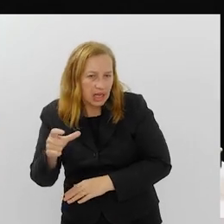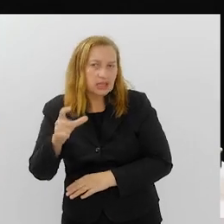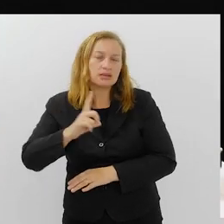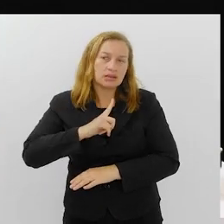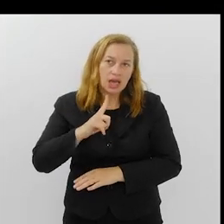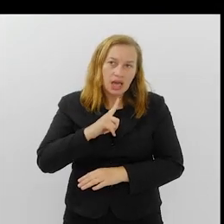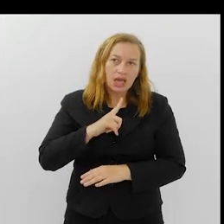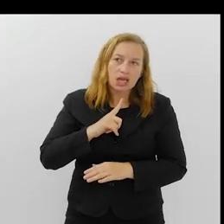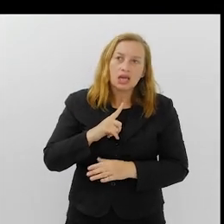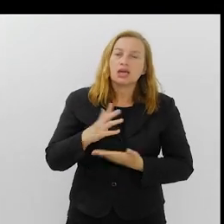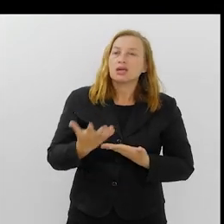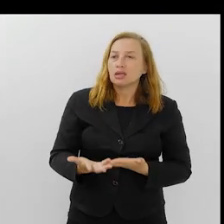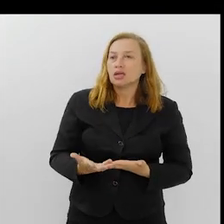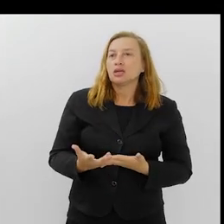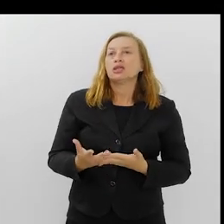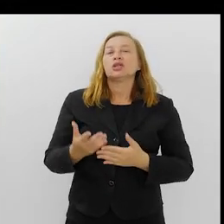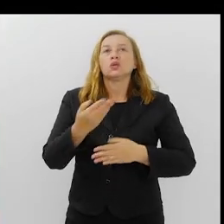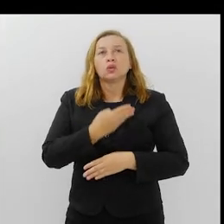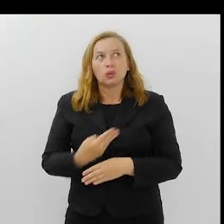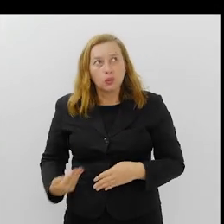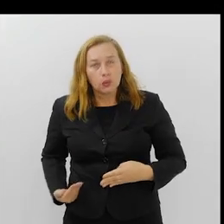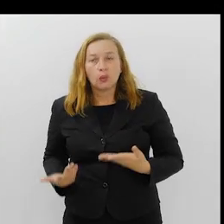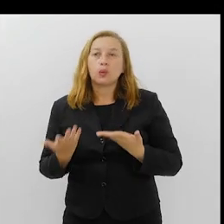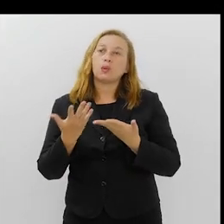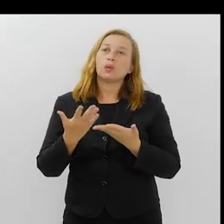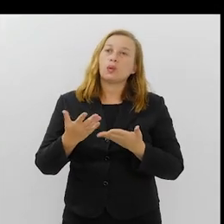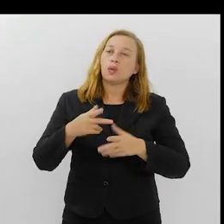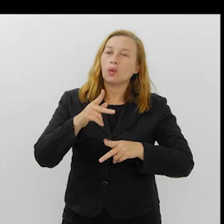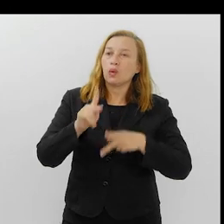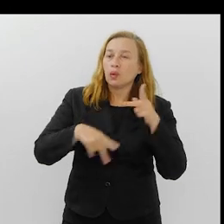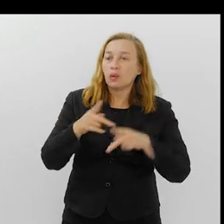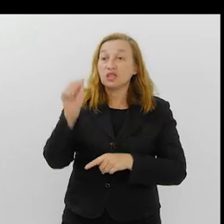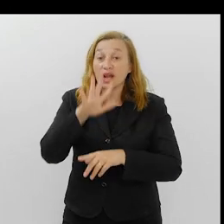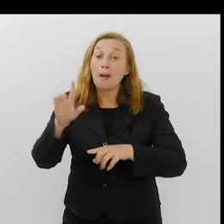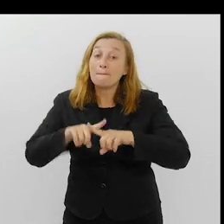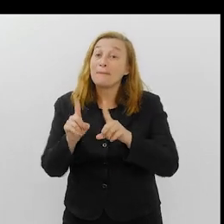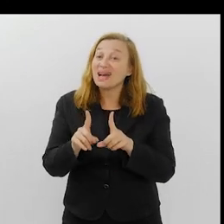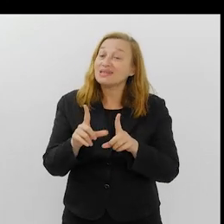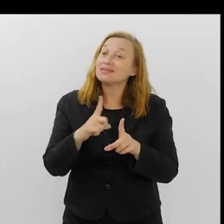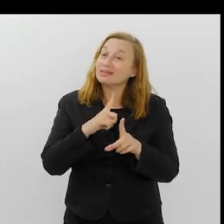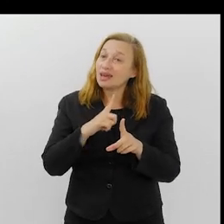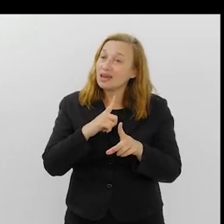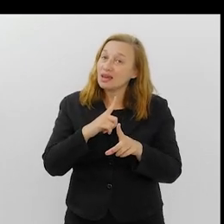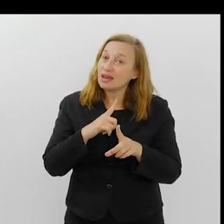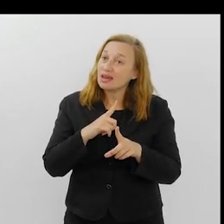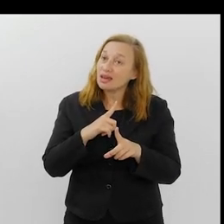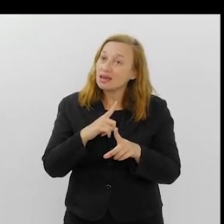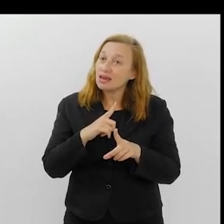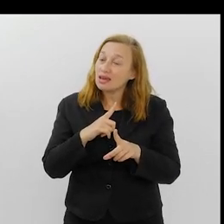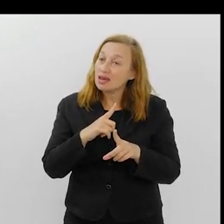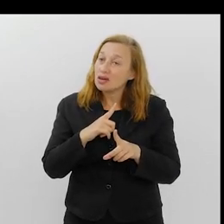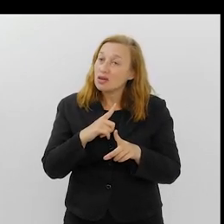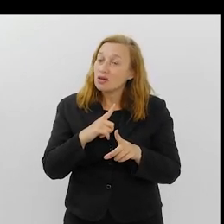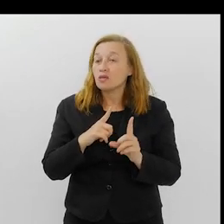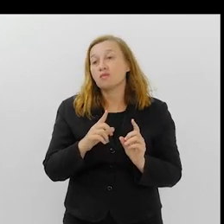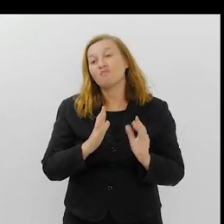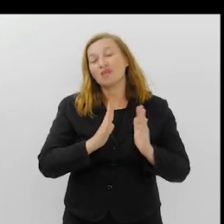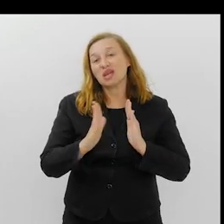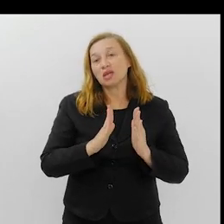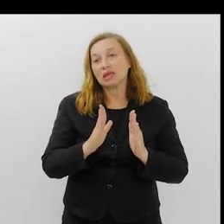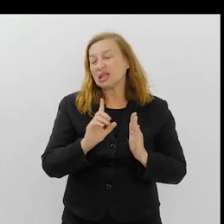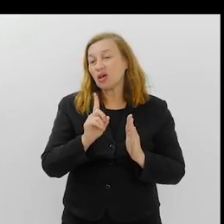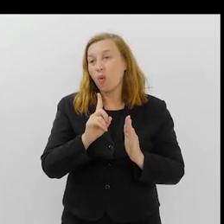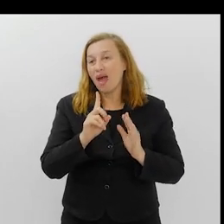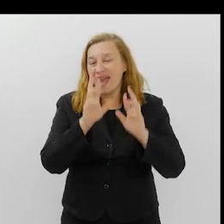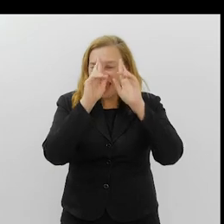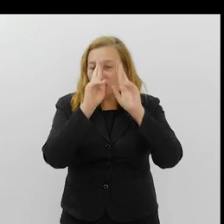um respaldo bastante grande das autoridades e do povo em geral. Mas, ao mesmo tempo, eu acho que ela não é respeitada do tamanho que ela